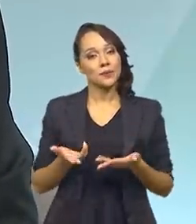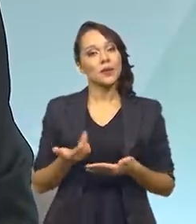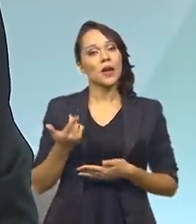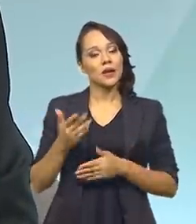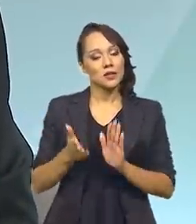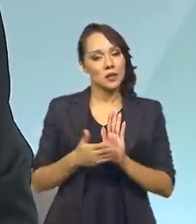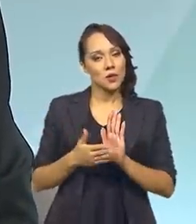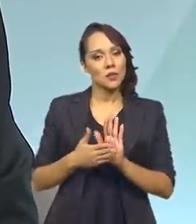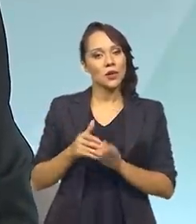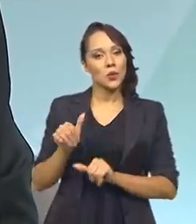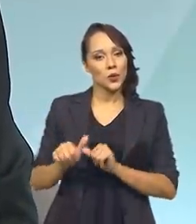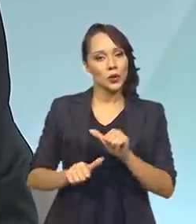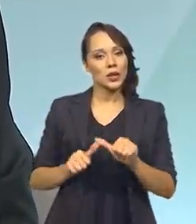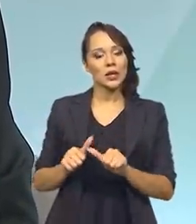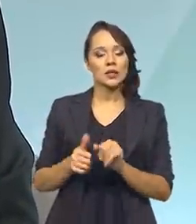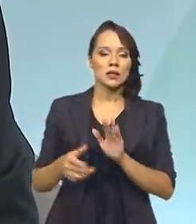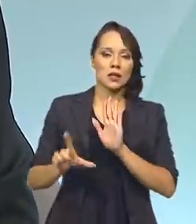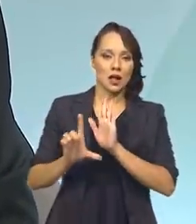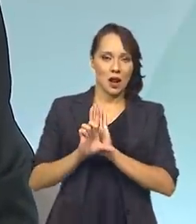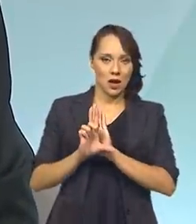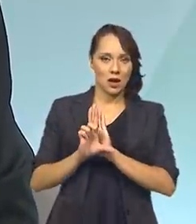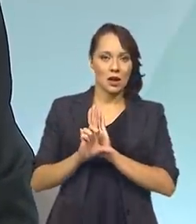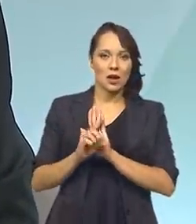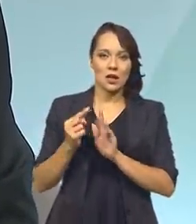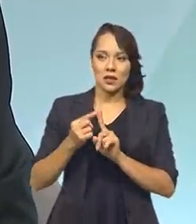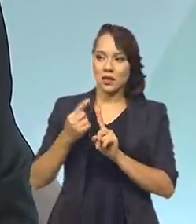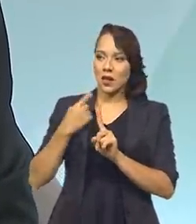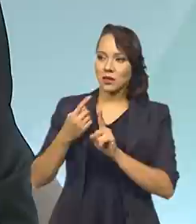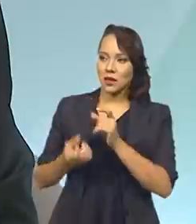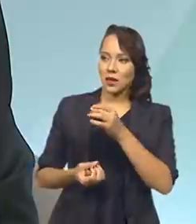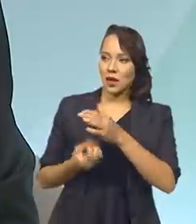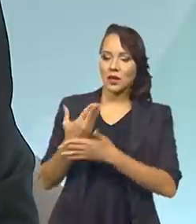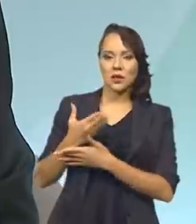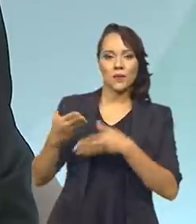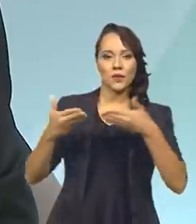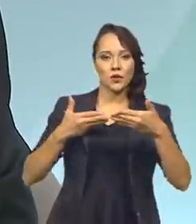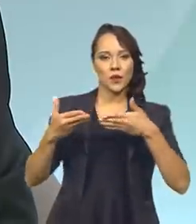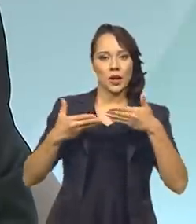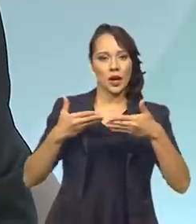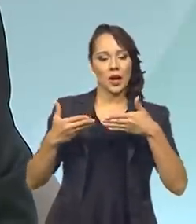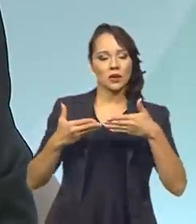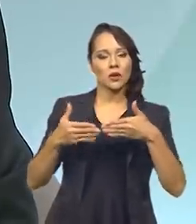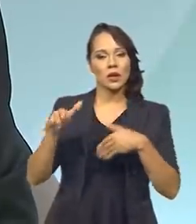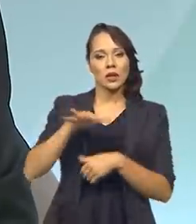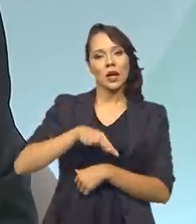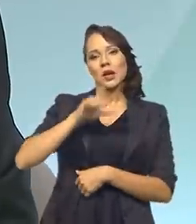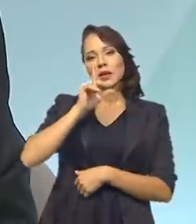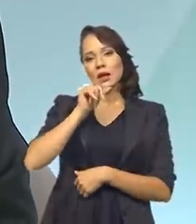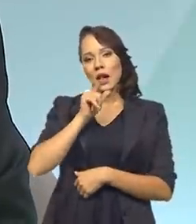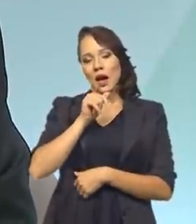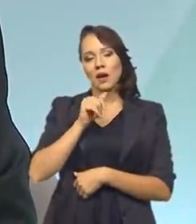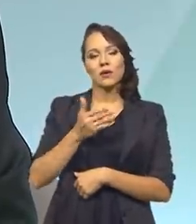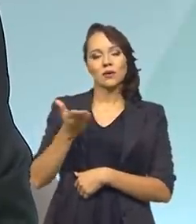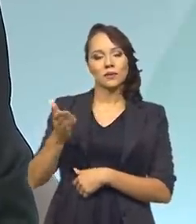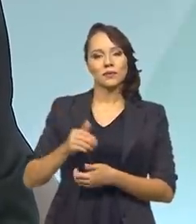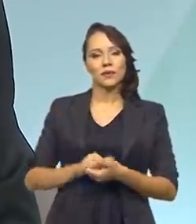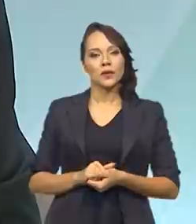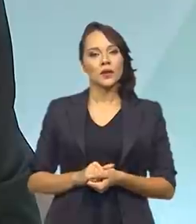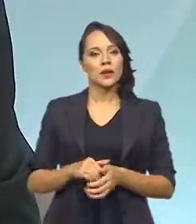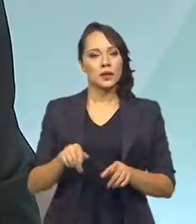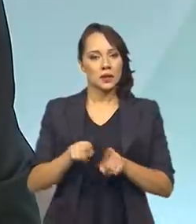nós estamos propondo mudanças na legislação, desde a questão da criação de um mercado secundário da água, através da seção onerosa,